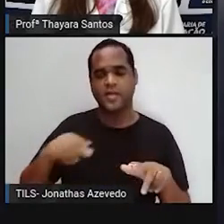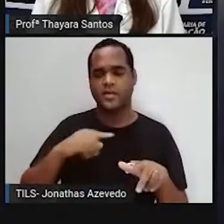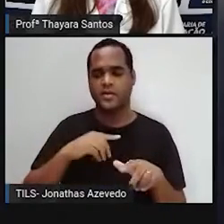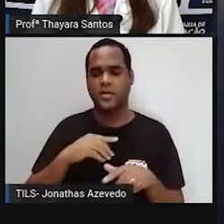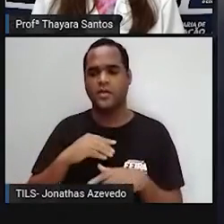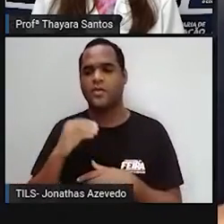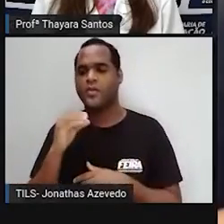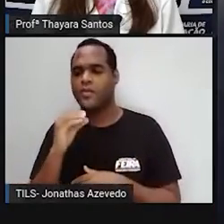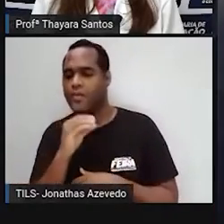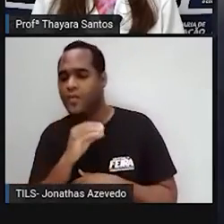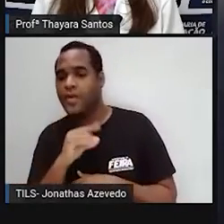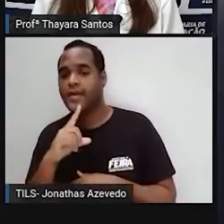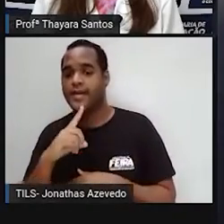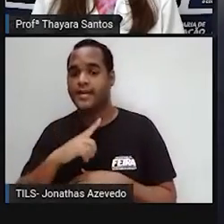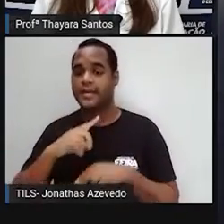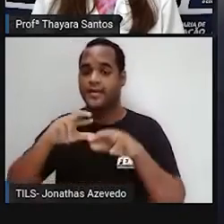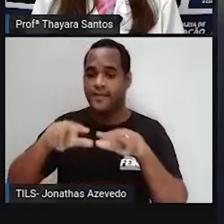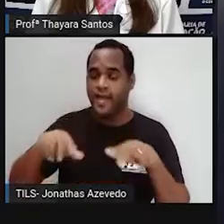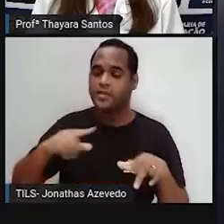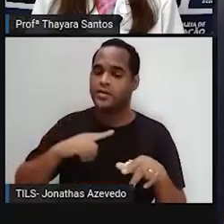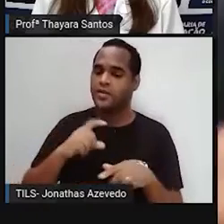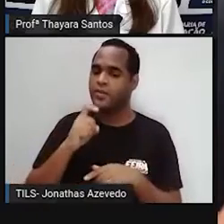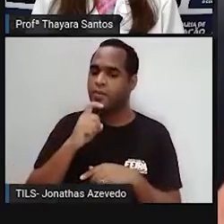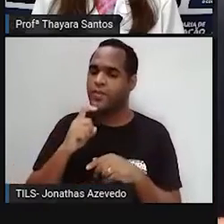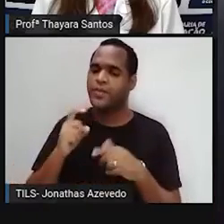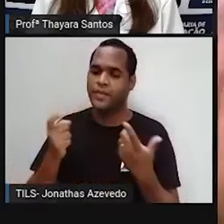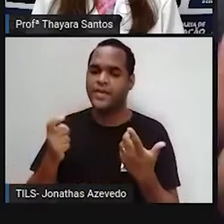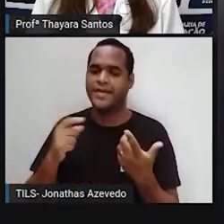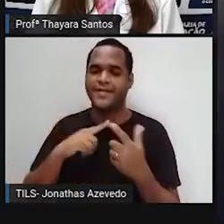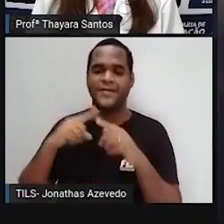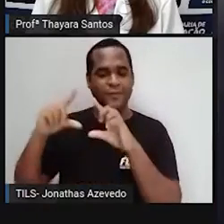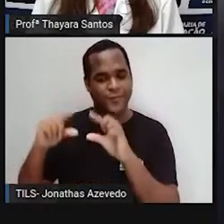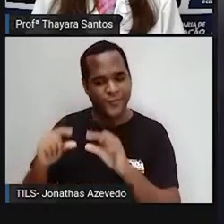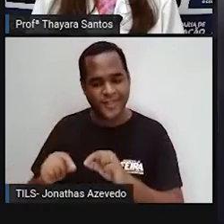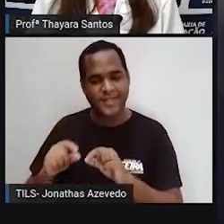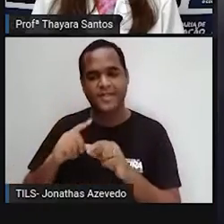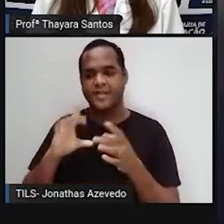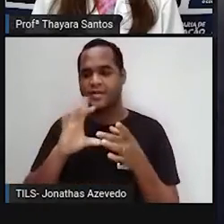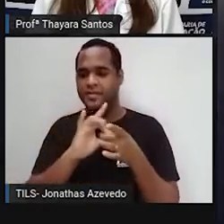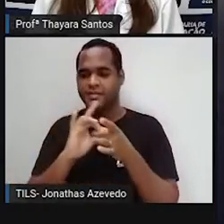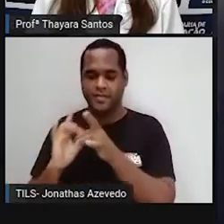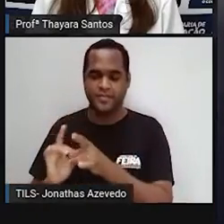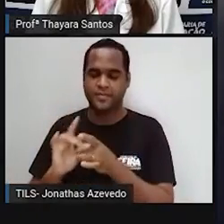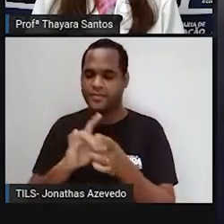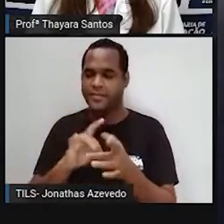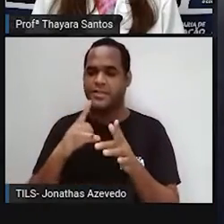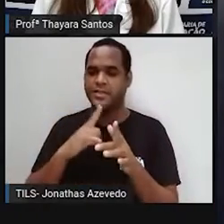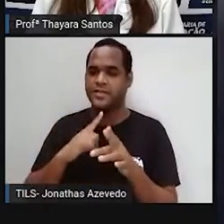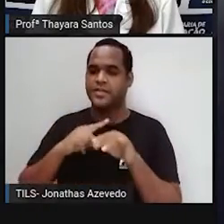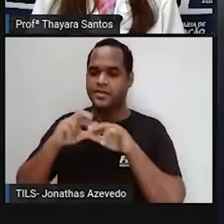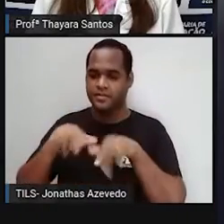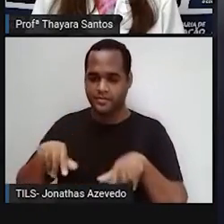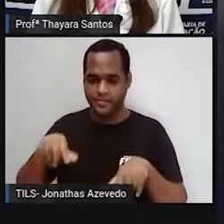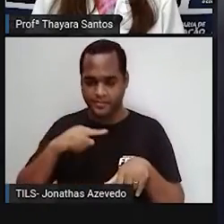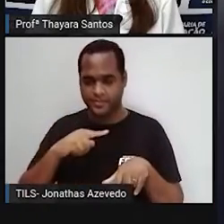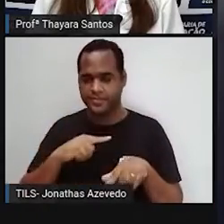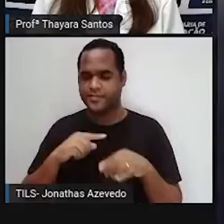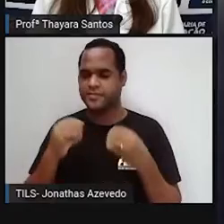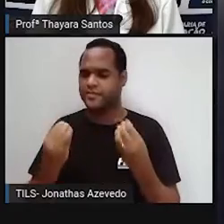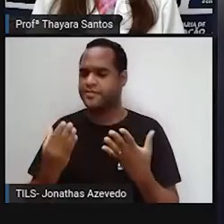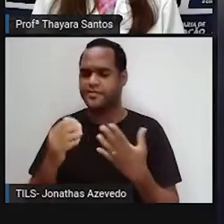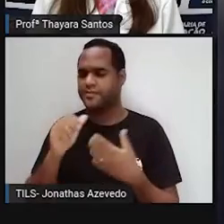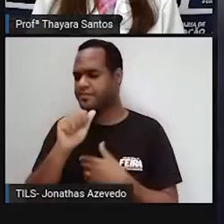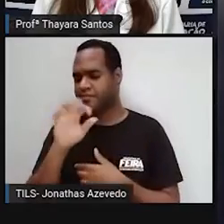e vales de resfriamento. Isso associado sempre à concentração de gases na atmosfera,